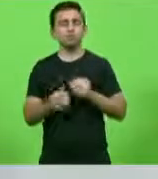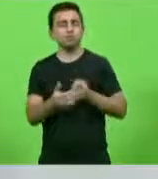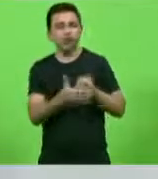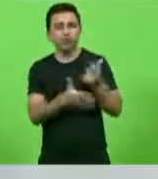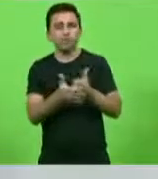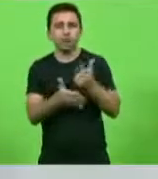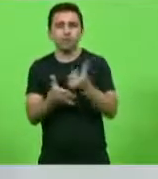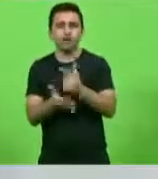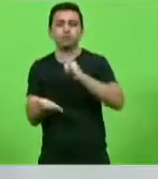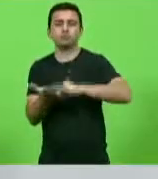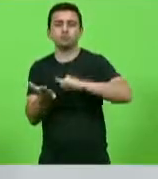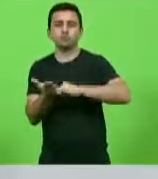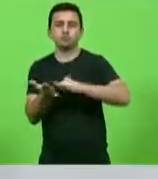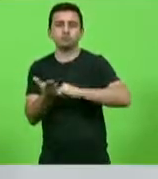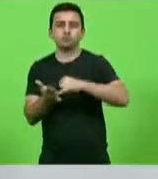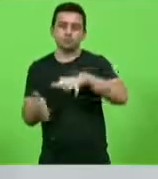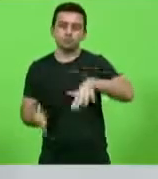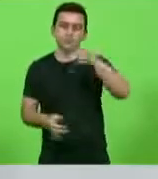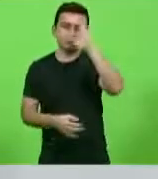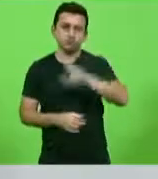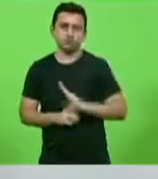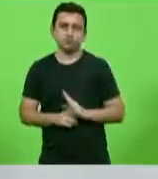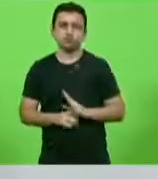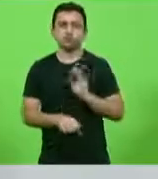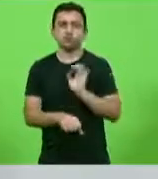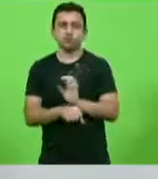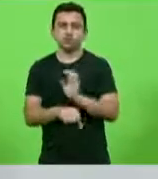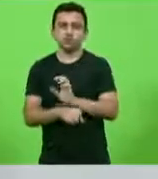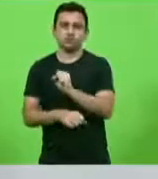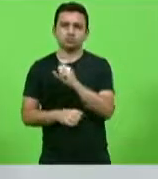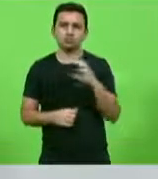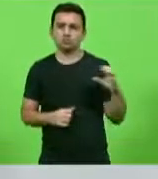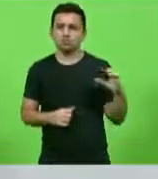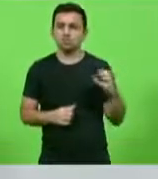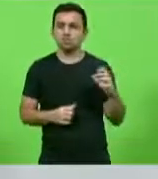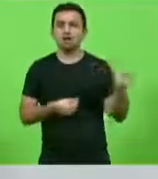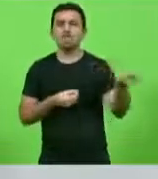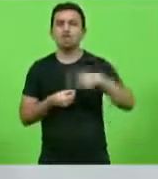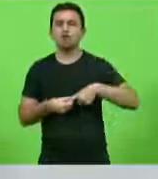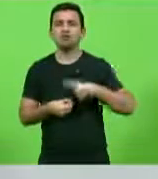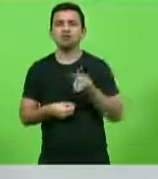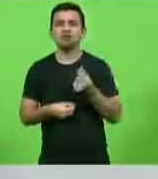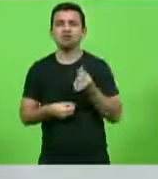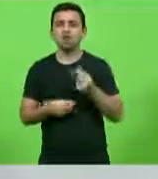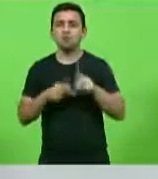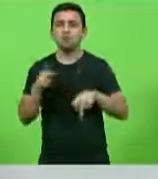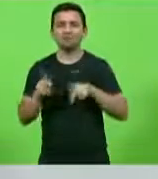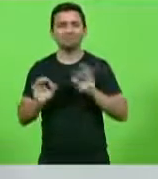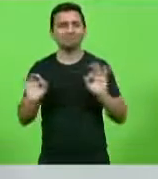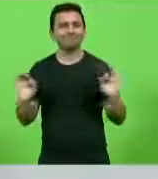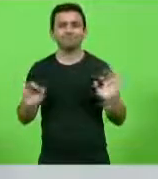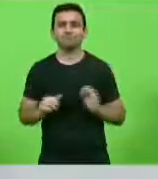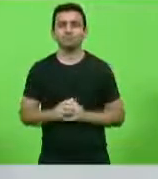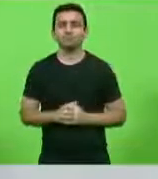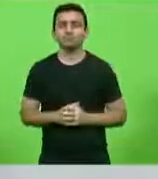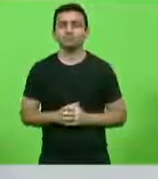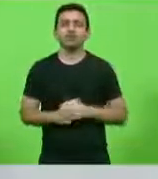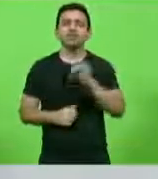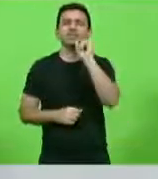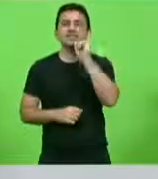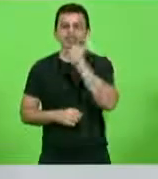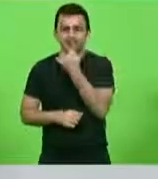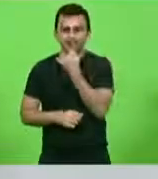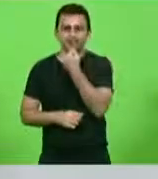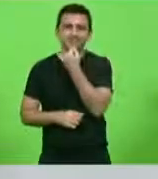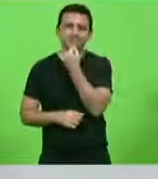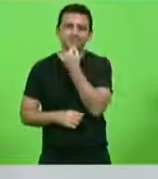que é arrecadado nesse país, nesse Estado e que não retorna para a população. É triste,